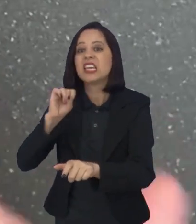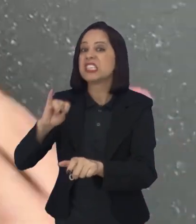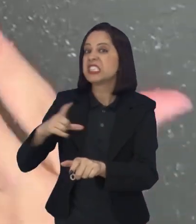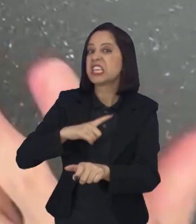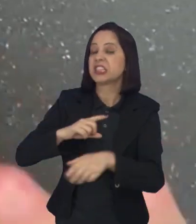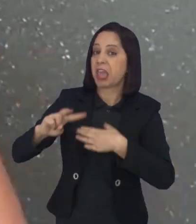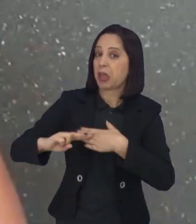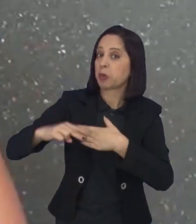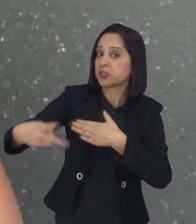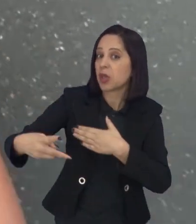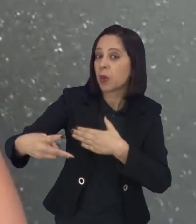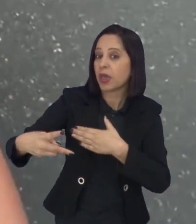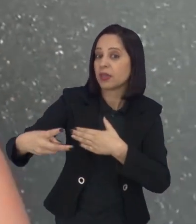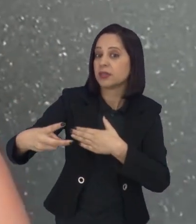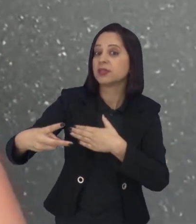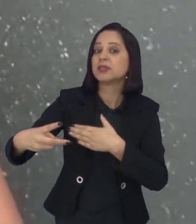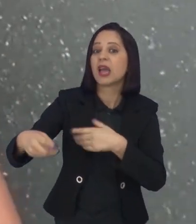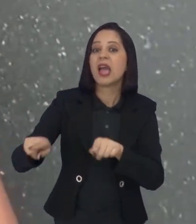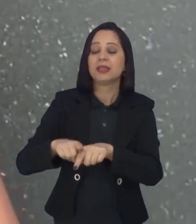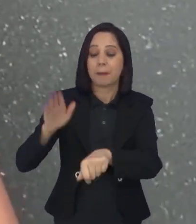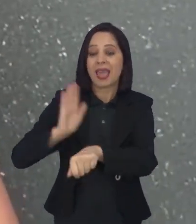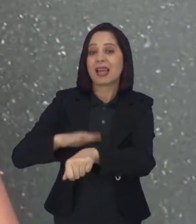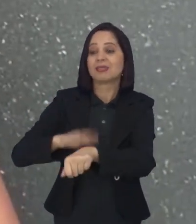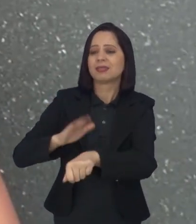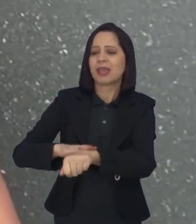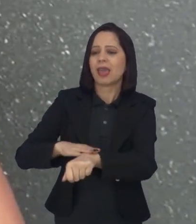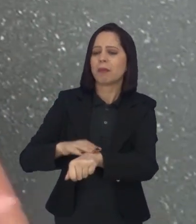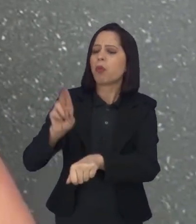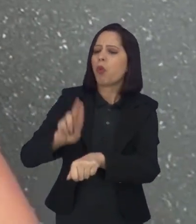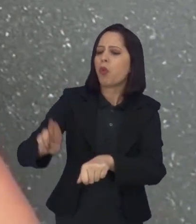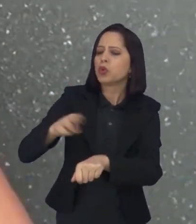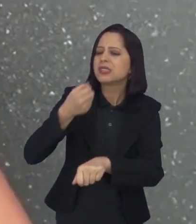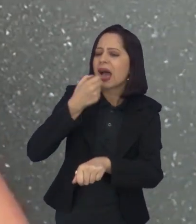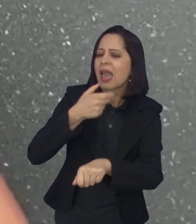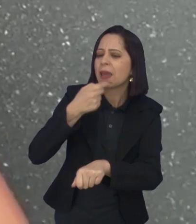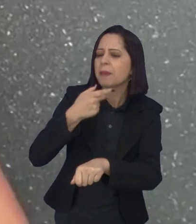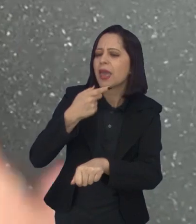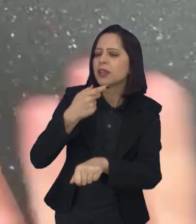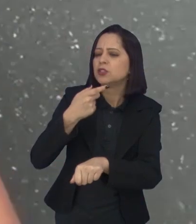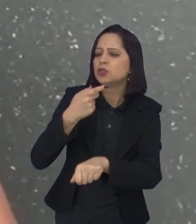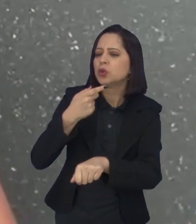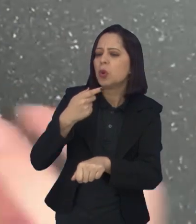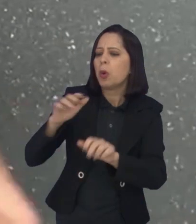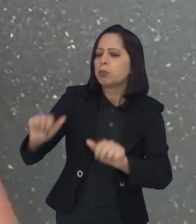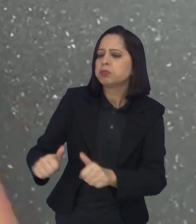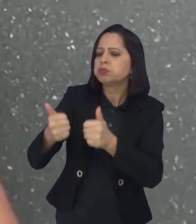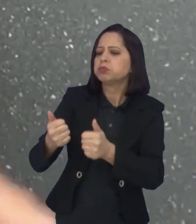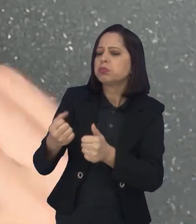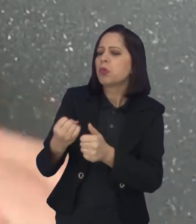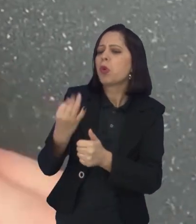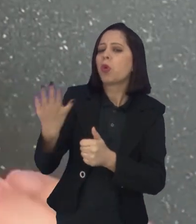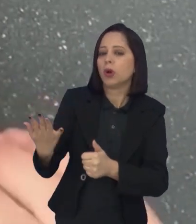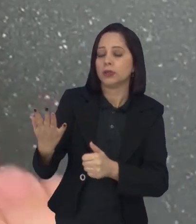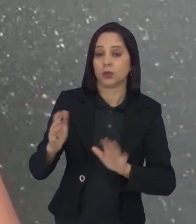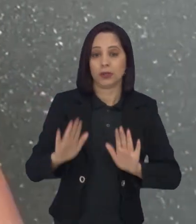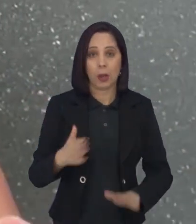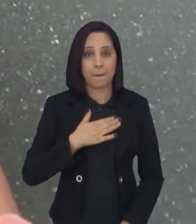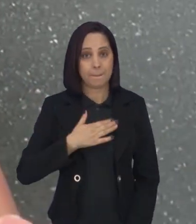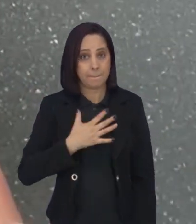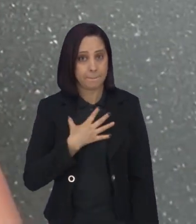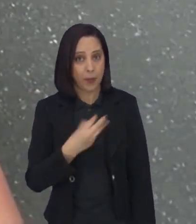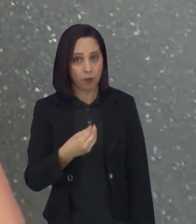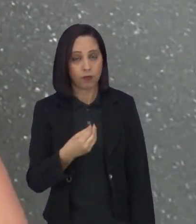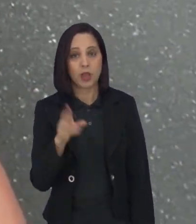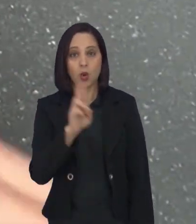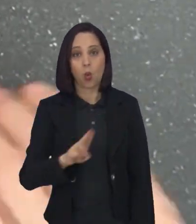faz o uso, quanto tempo demora para a gente perceber algum resultado. A minha experiência, para o Henrique, a gente fez o uso justamente por conta da